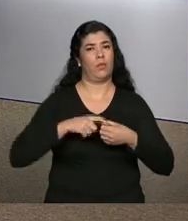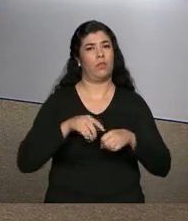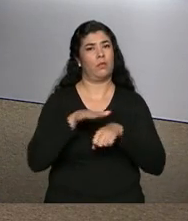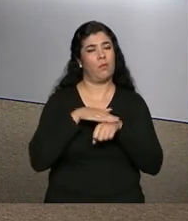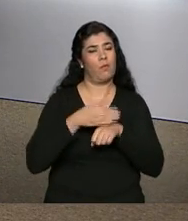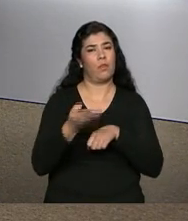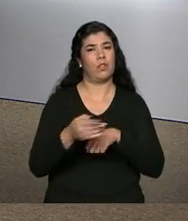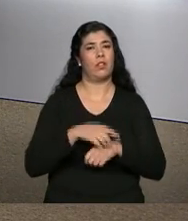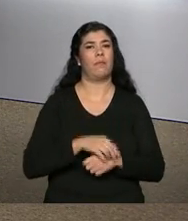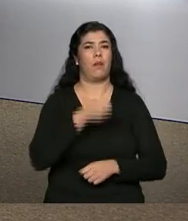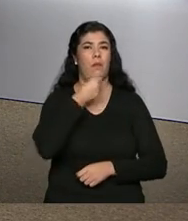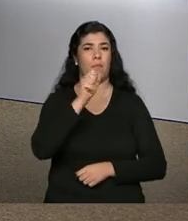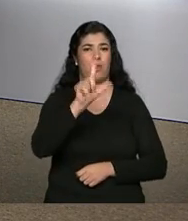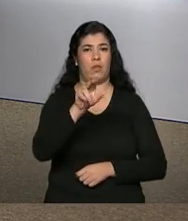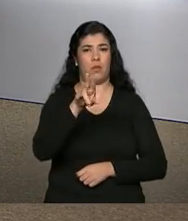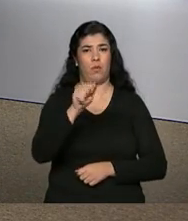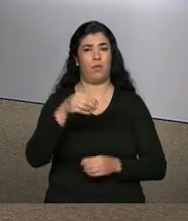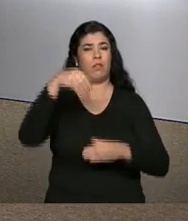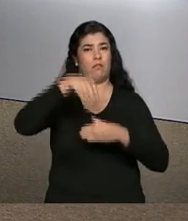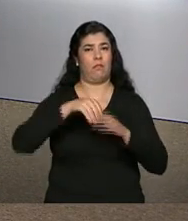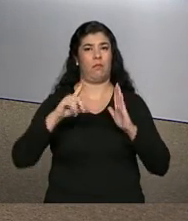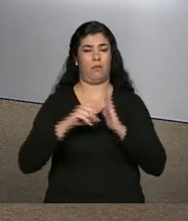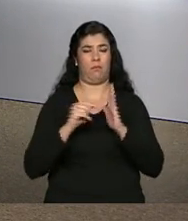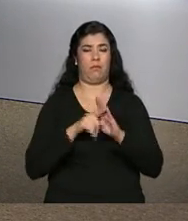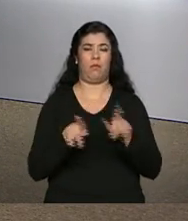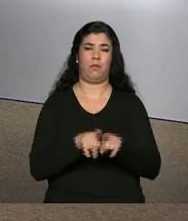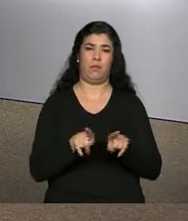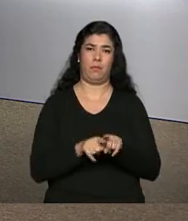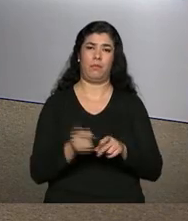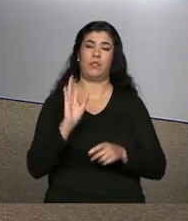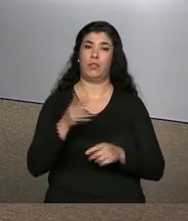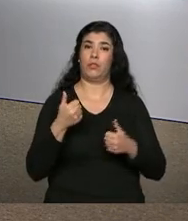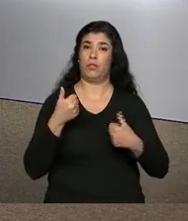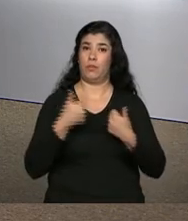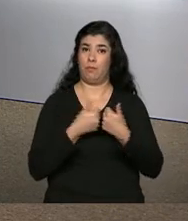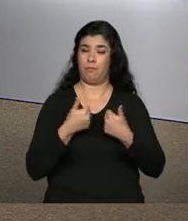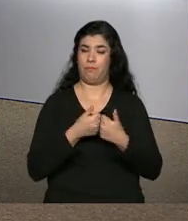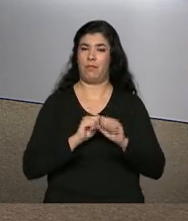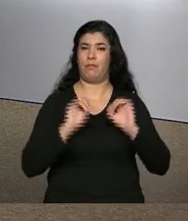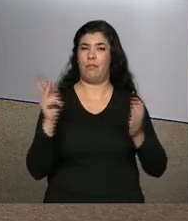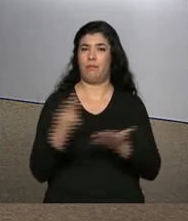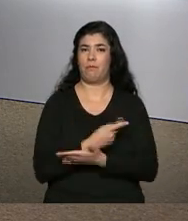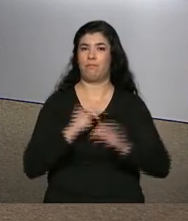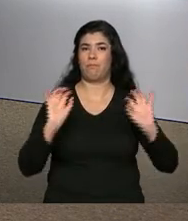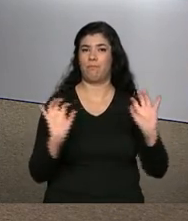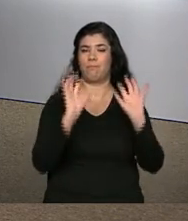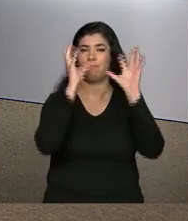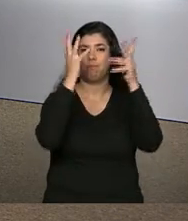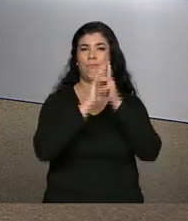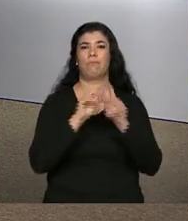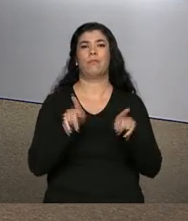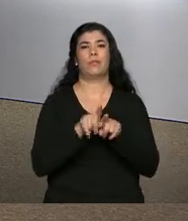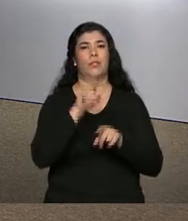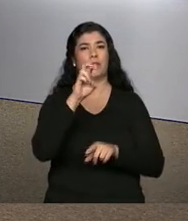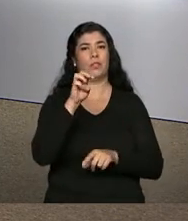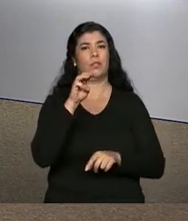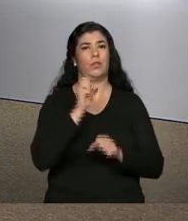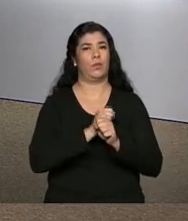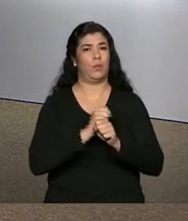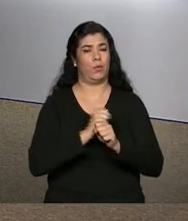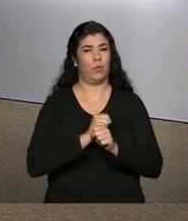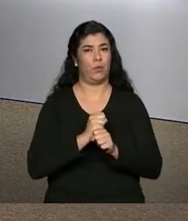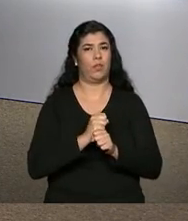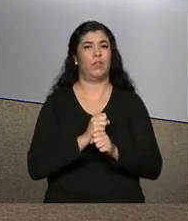conversar com a Luana Karen, que está lá no Palácio do Planalto. Daqui a pouco, a cerimônia em comemoração aos cinco anos do